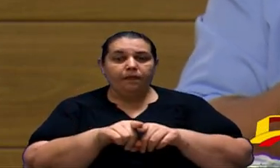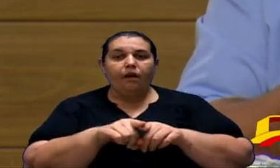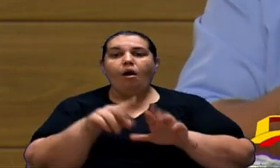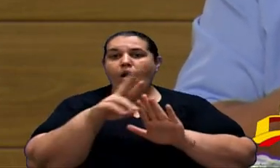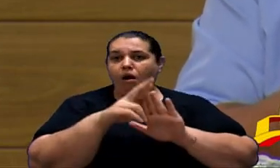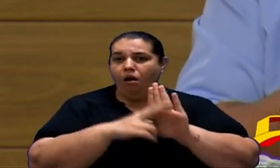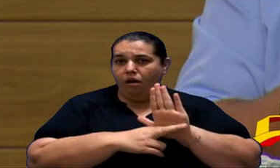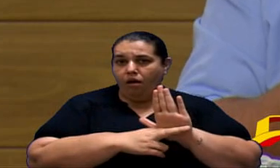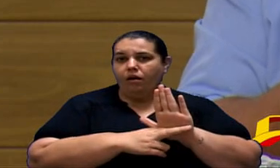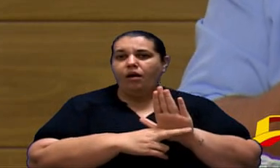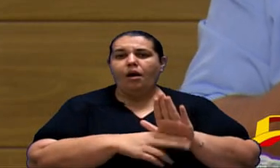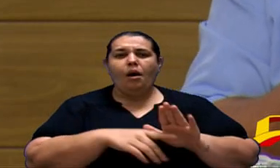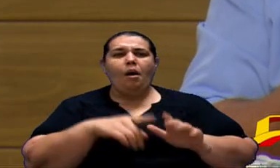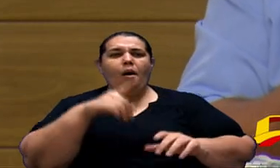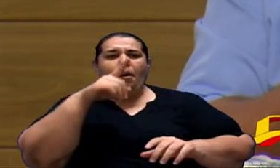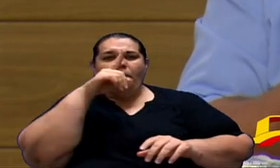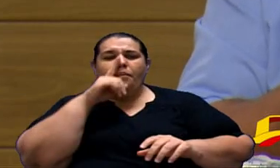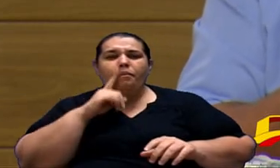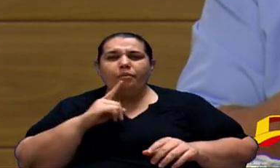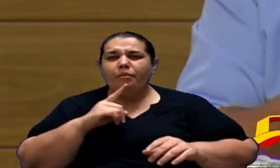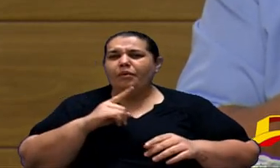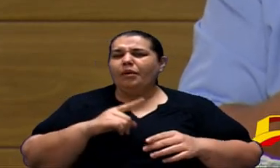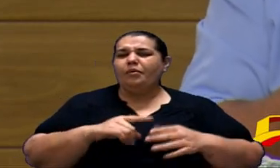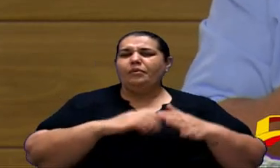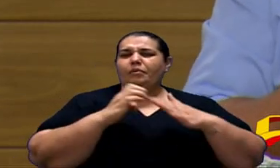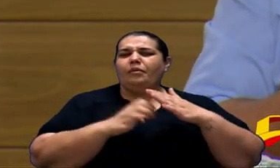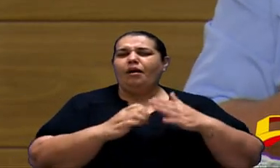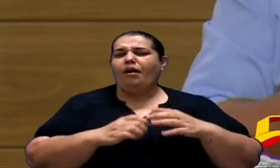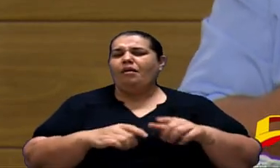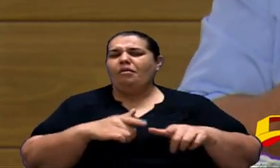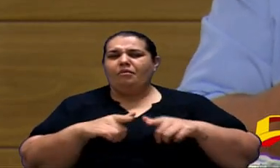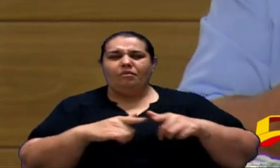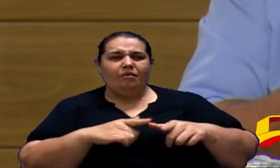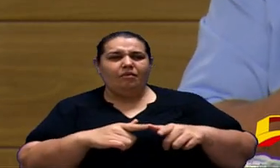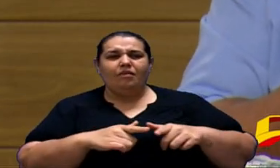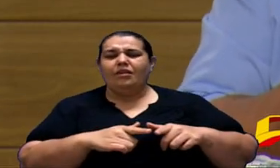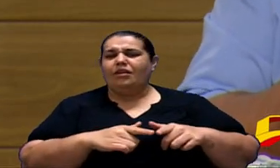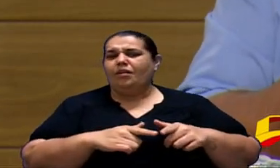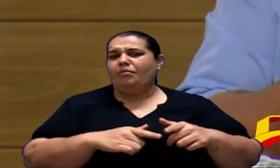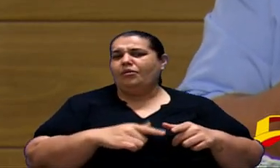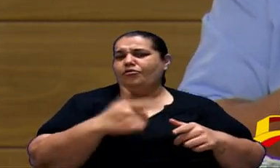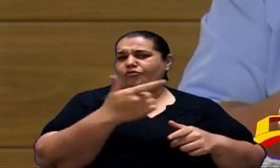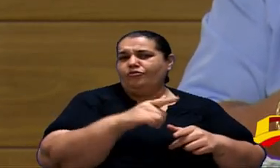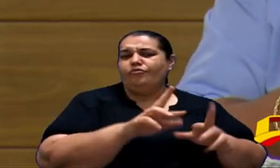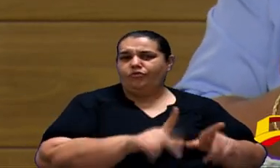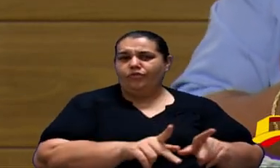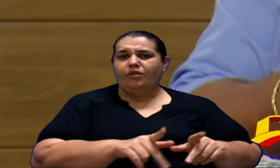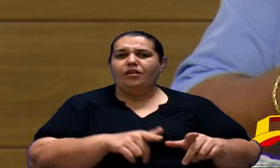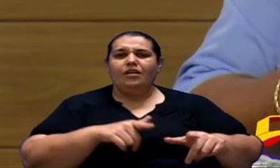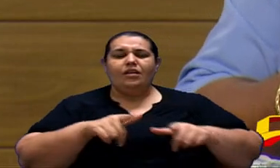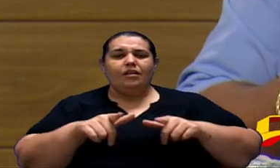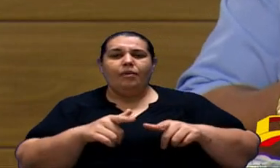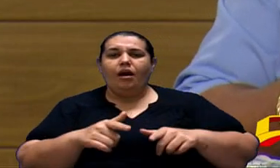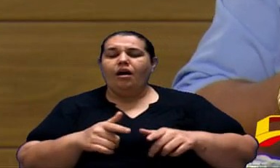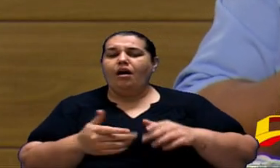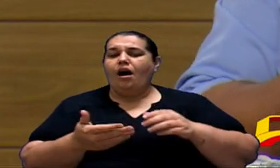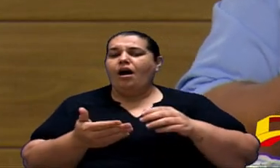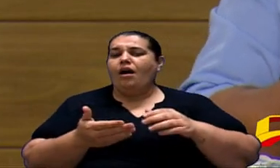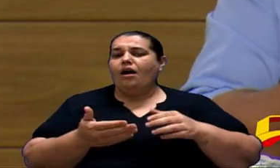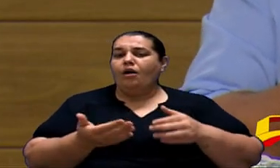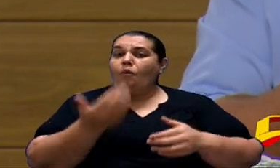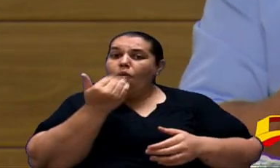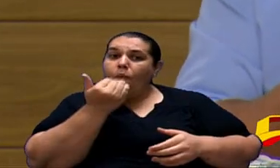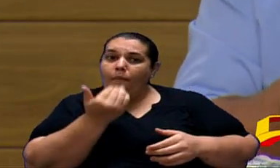convenção como a proibição da terceirização proibição da jornada intermitente temos a cesta básica o tique e refeição tudo isso é conquista do